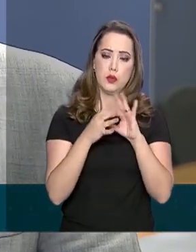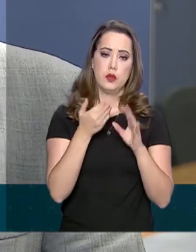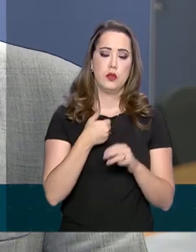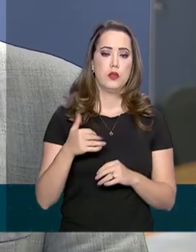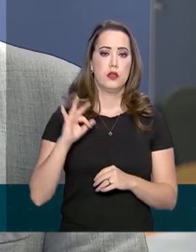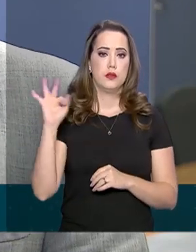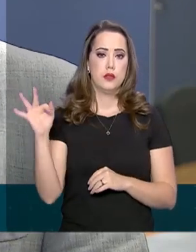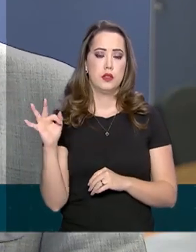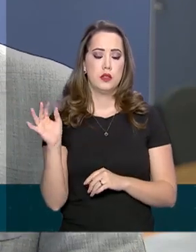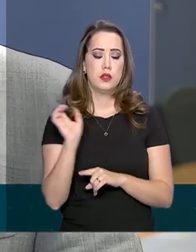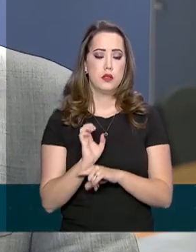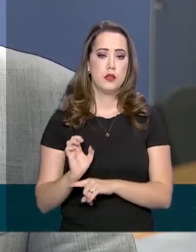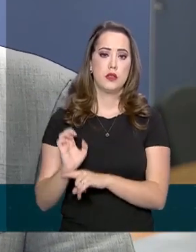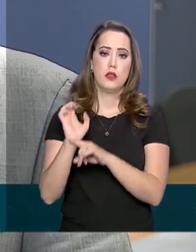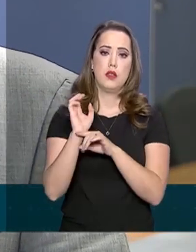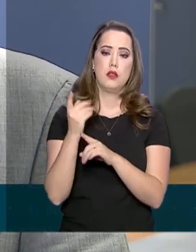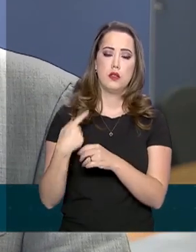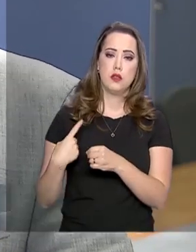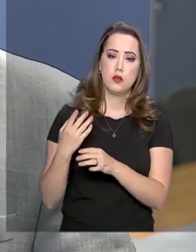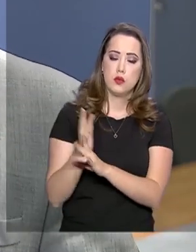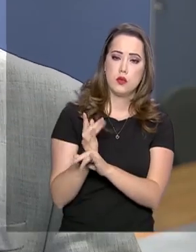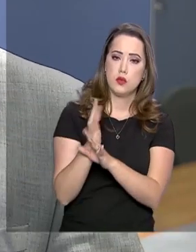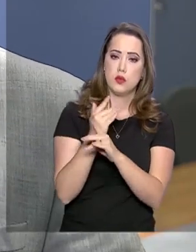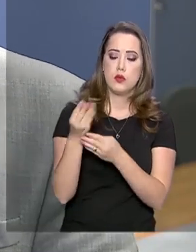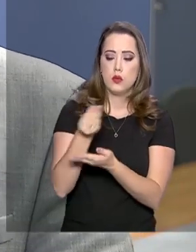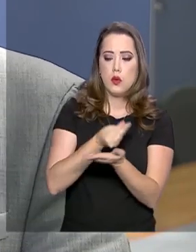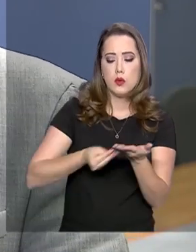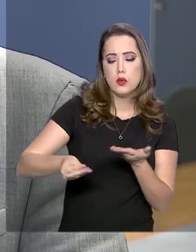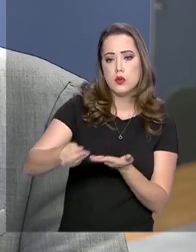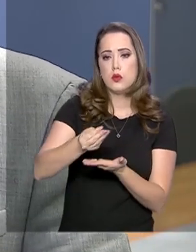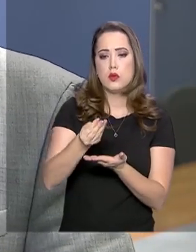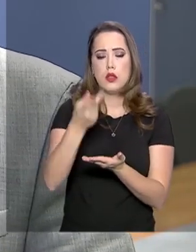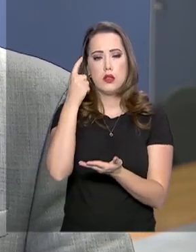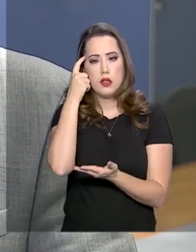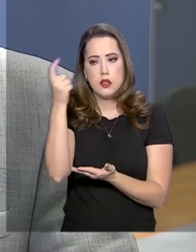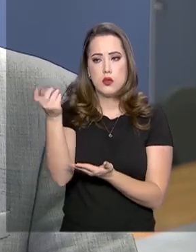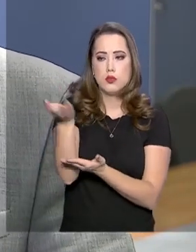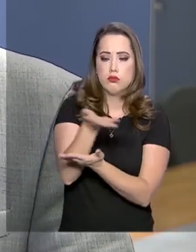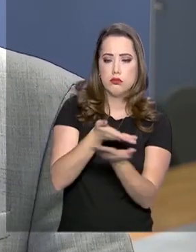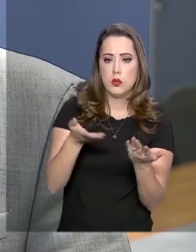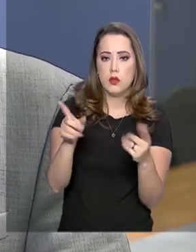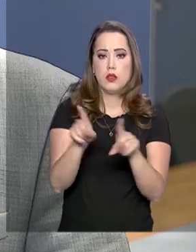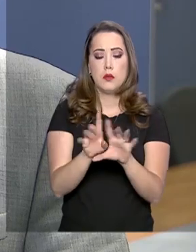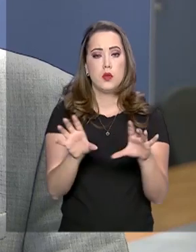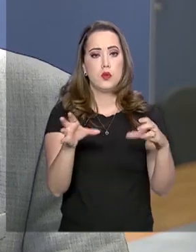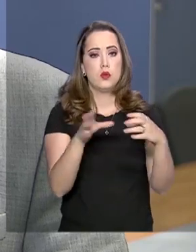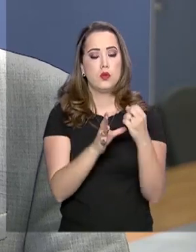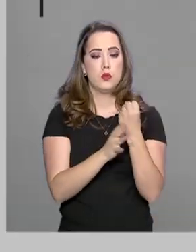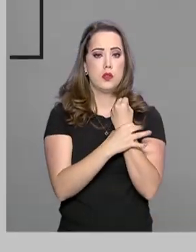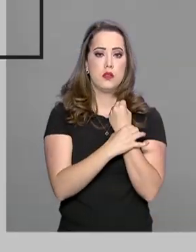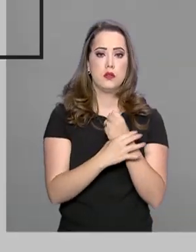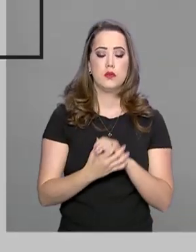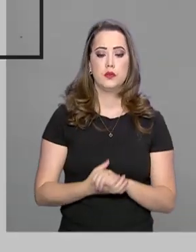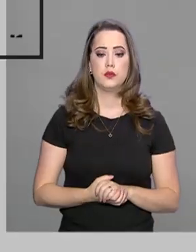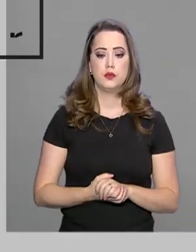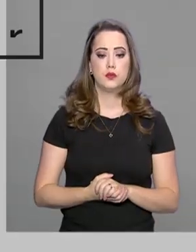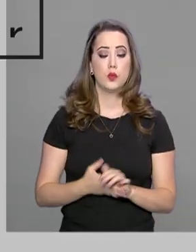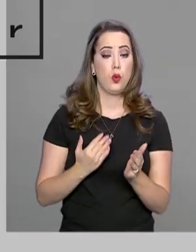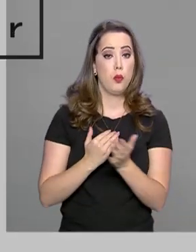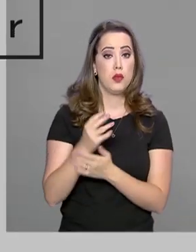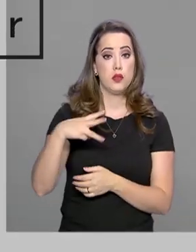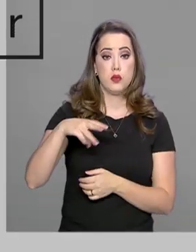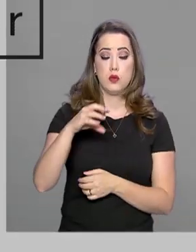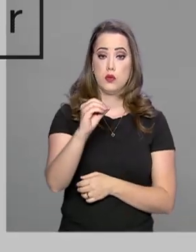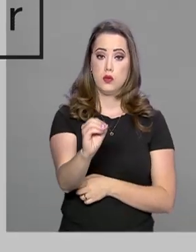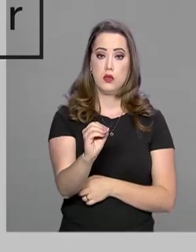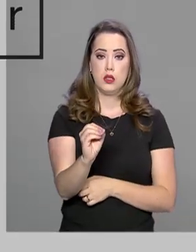Estados e Municípios, nesse trabalho de informação, troca de inteligência e da atuação mesmo dos órgãos de segurança pública. Desde março,